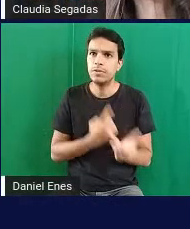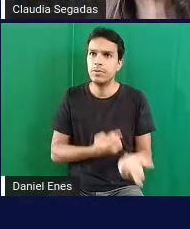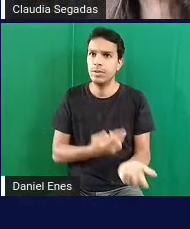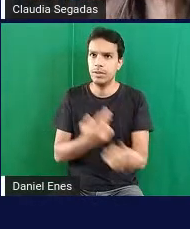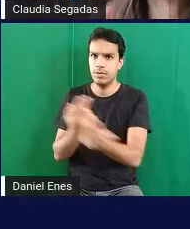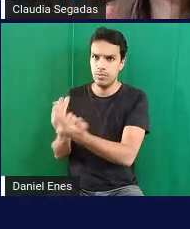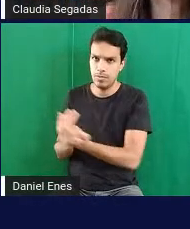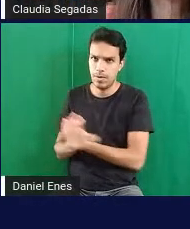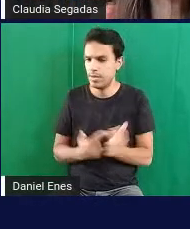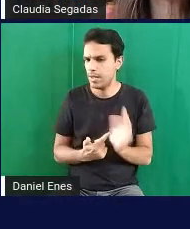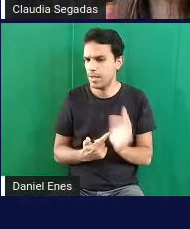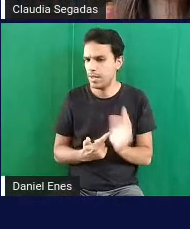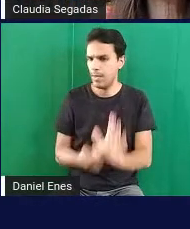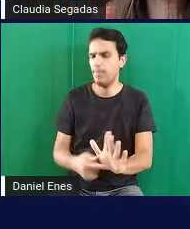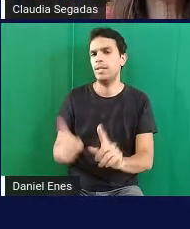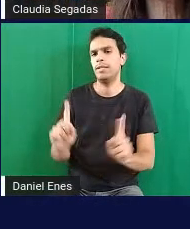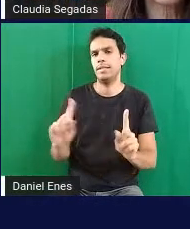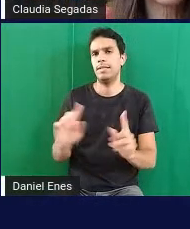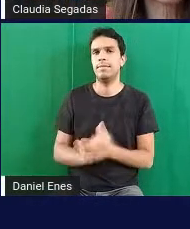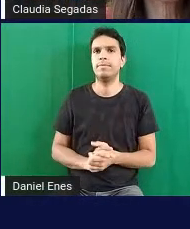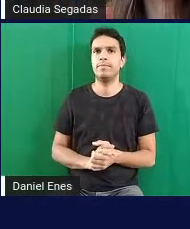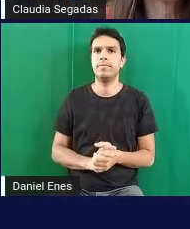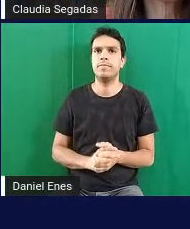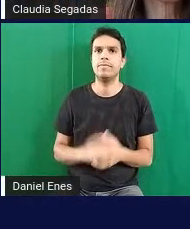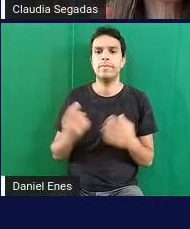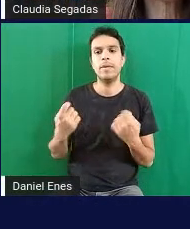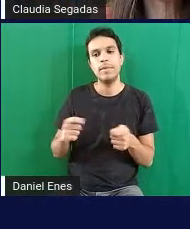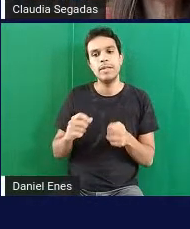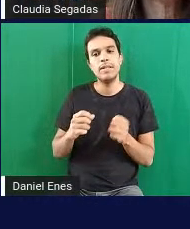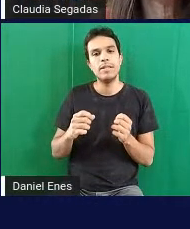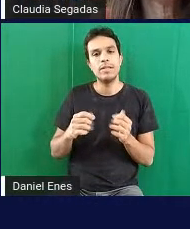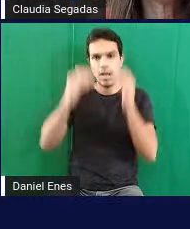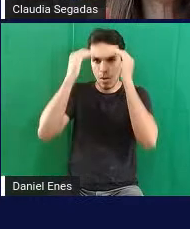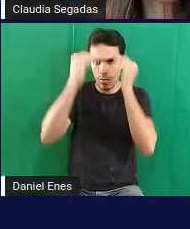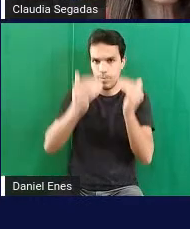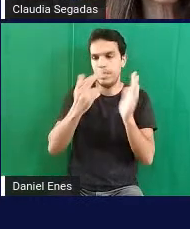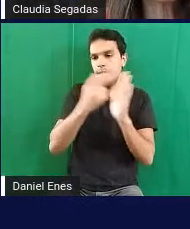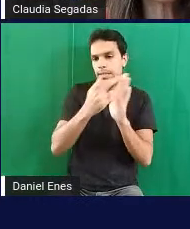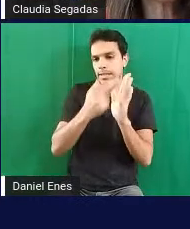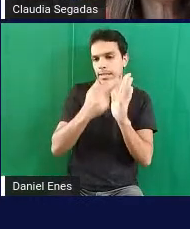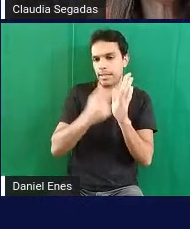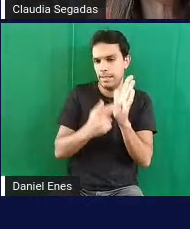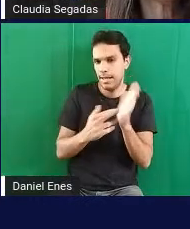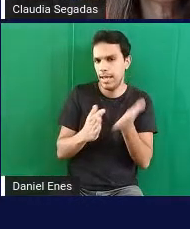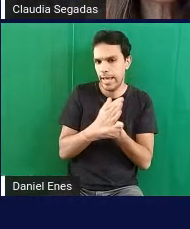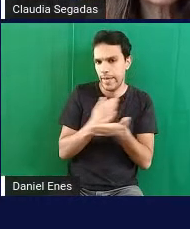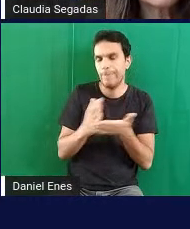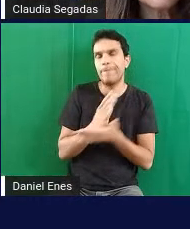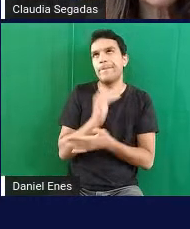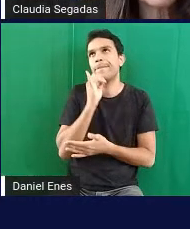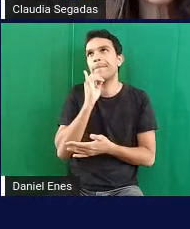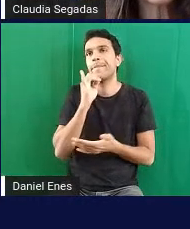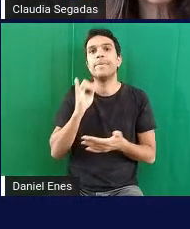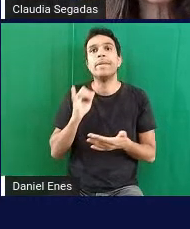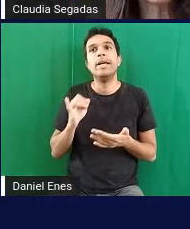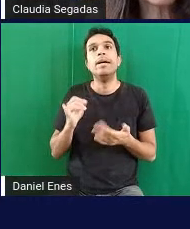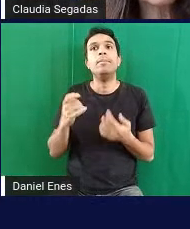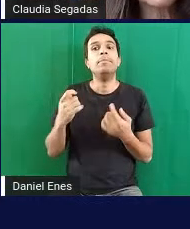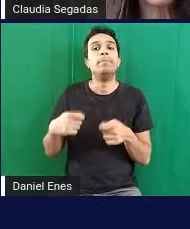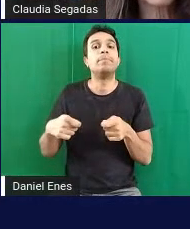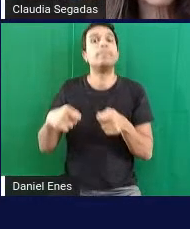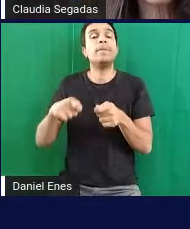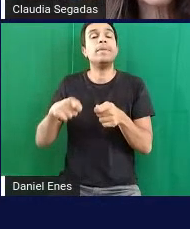eles têm que obedecer algumas regras por exemplo eles têm que necessariamente